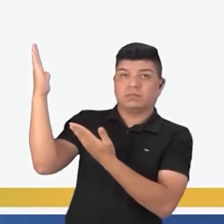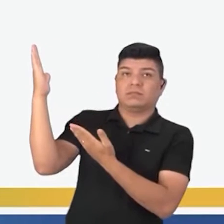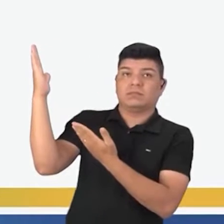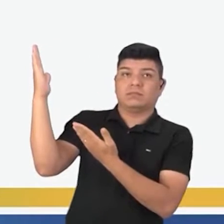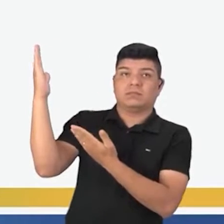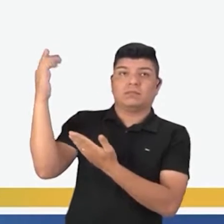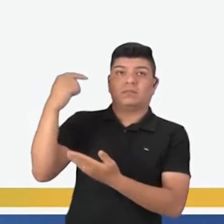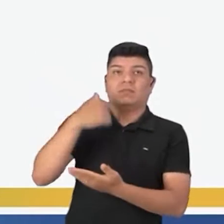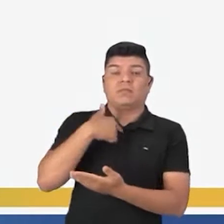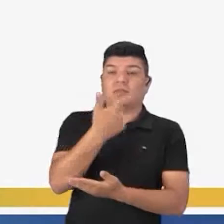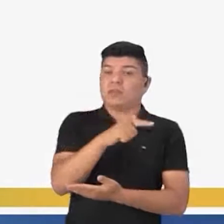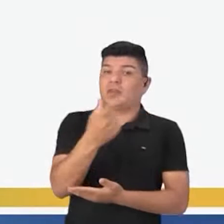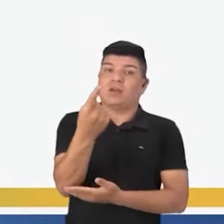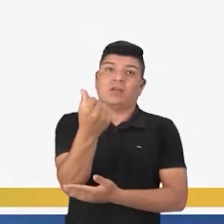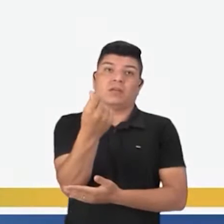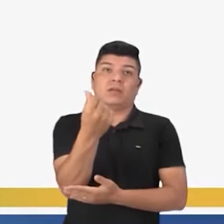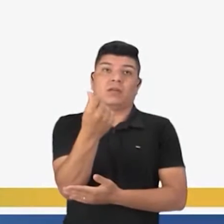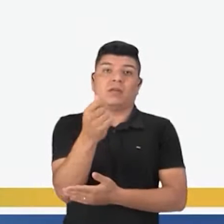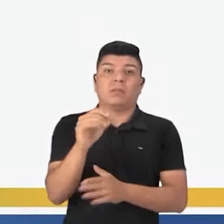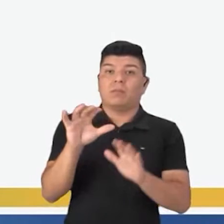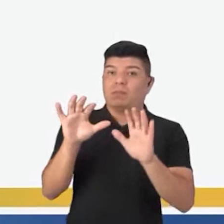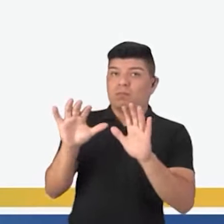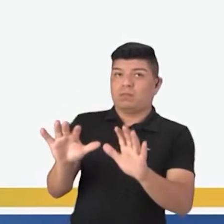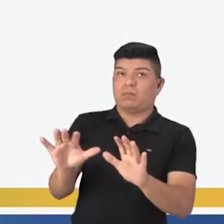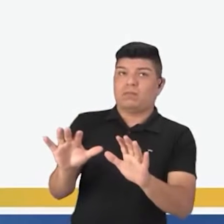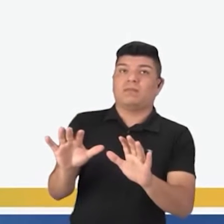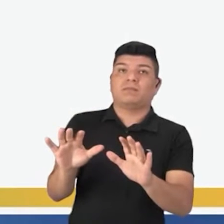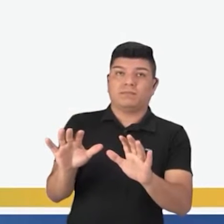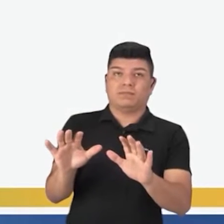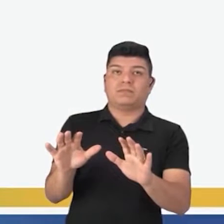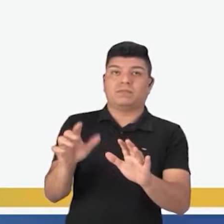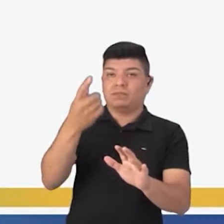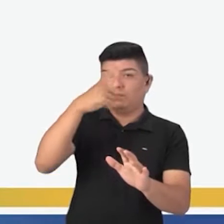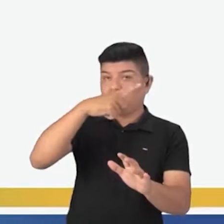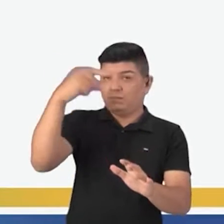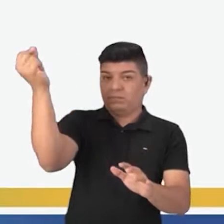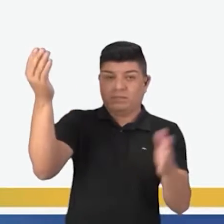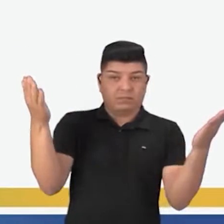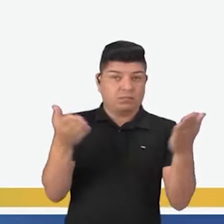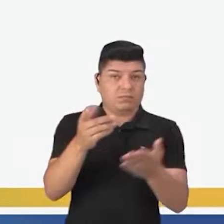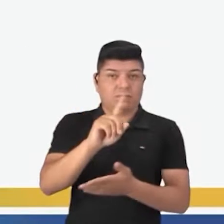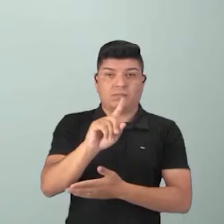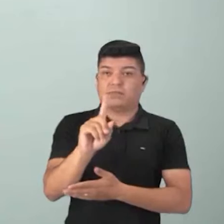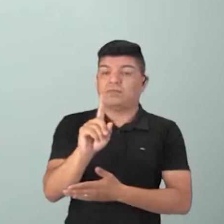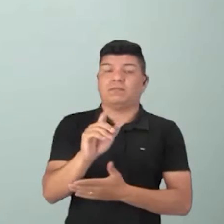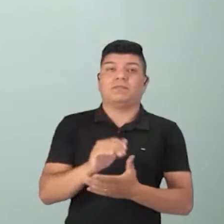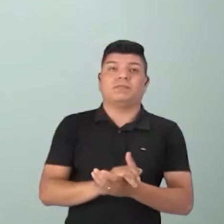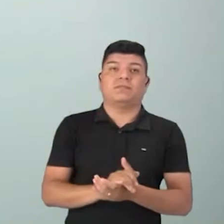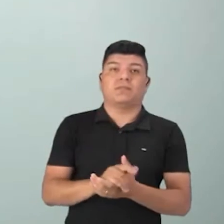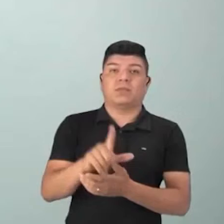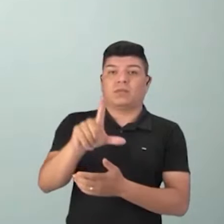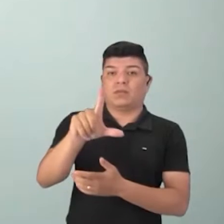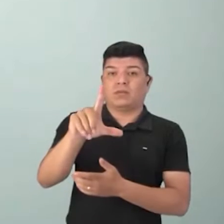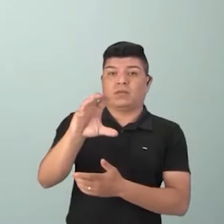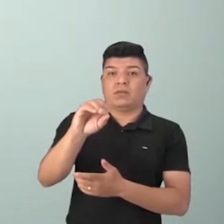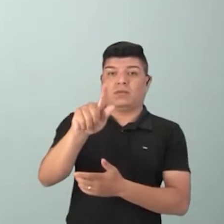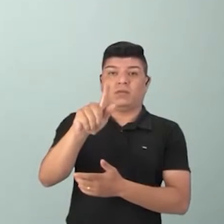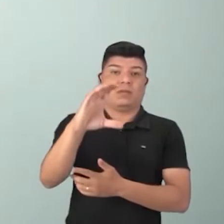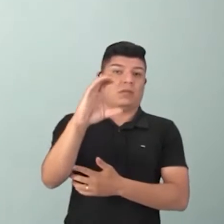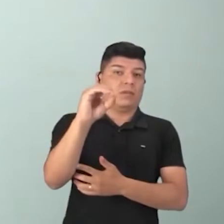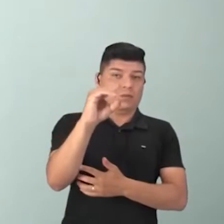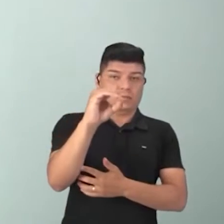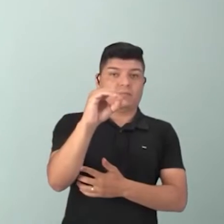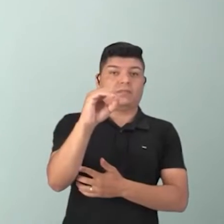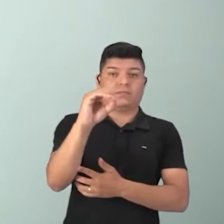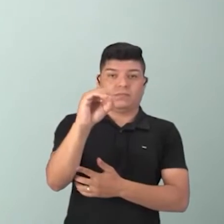exemplo. Eu não tenho dinheiro. Logo, não irei sair hoje. Vejam aí, logo, o